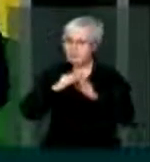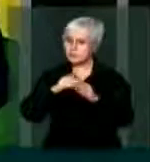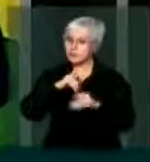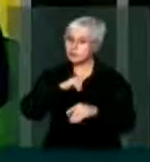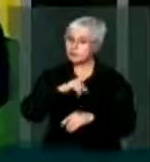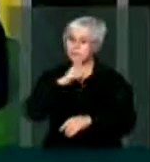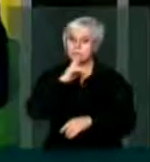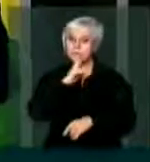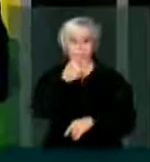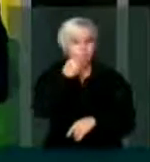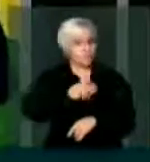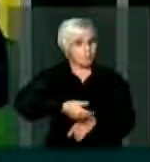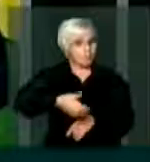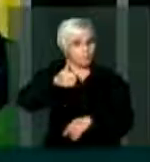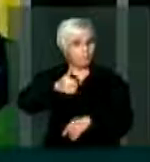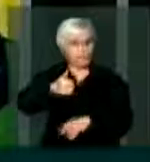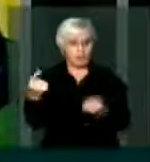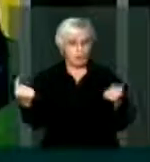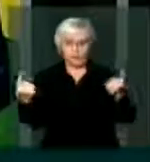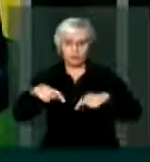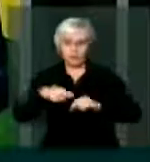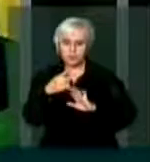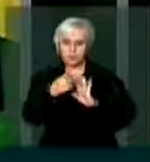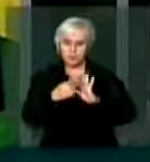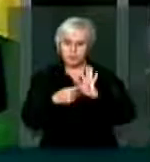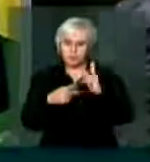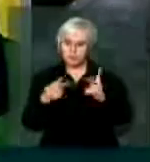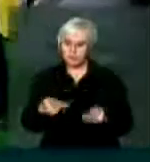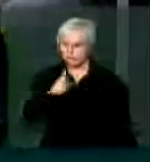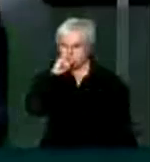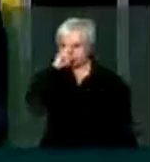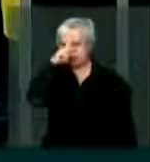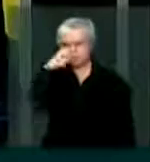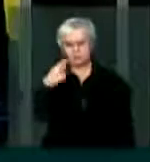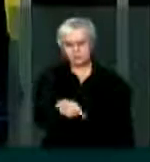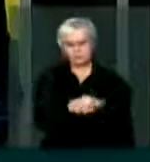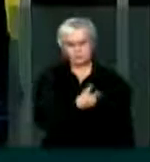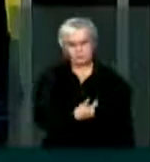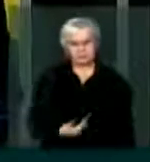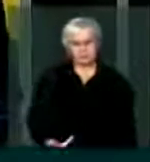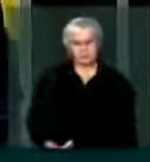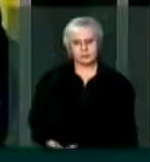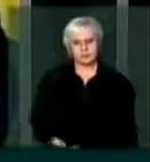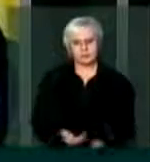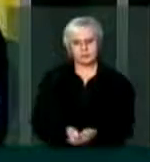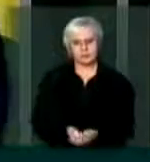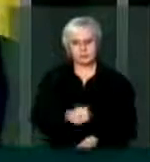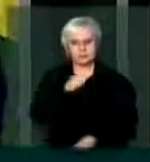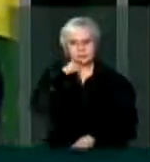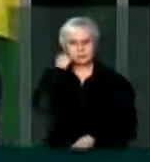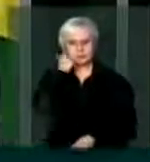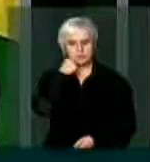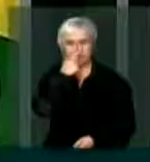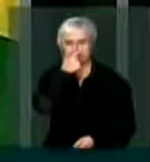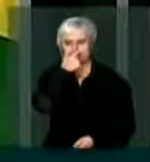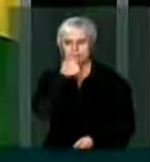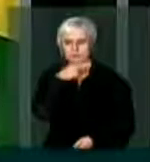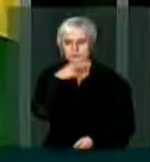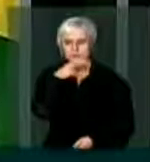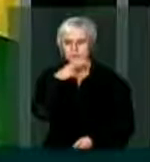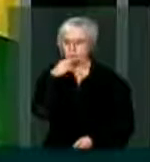positiva contra um projeto de poder deste governo. O senador Aécio Neves